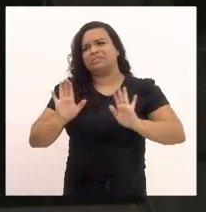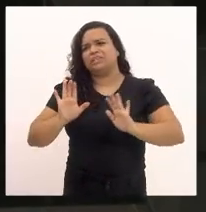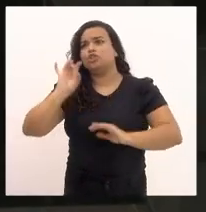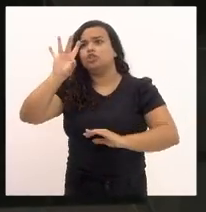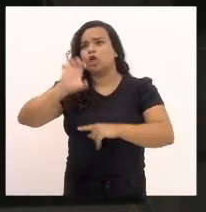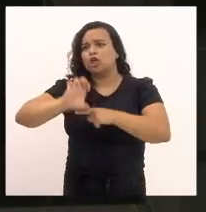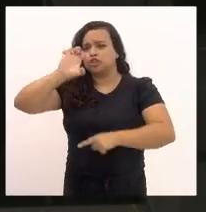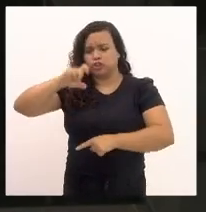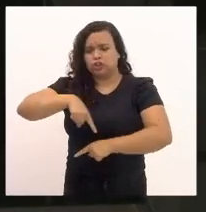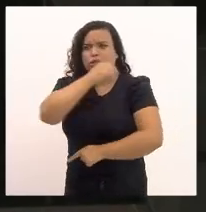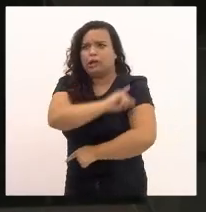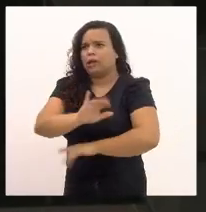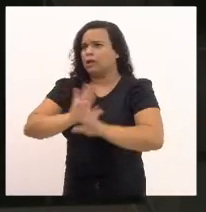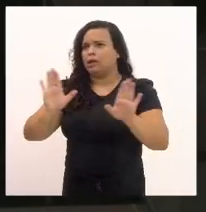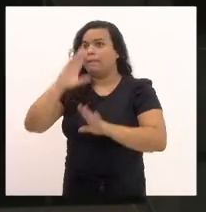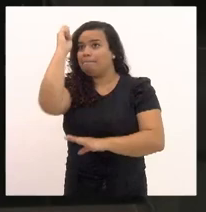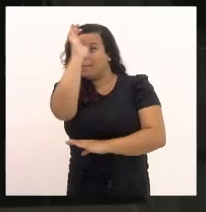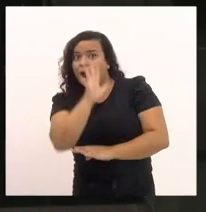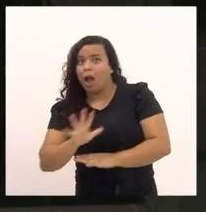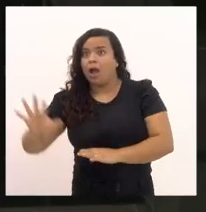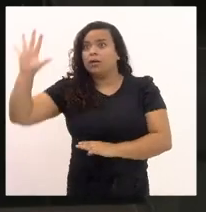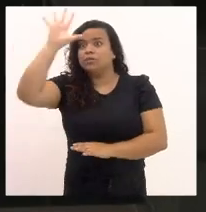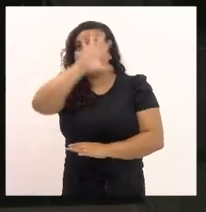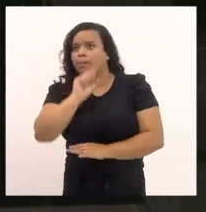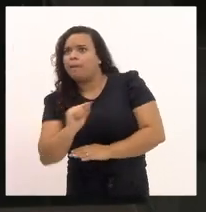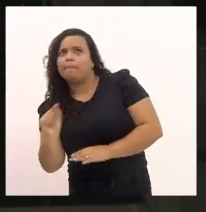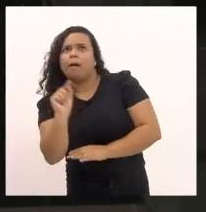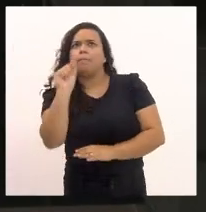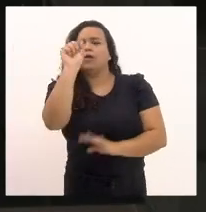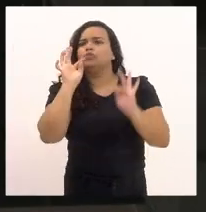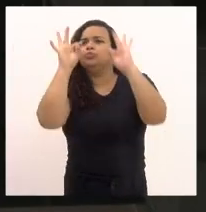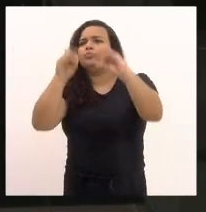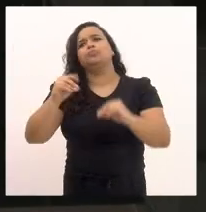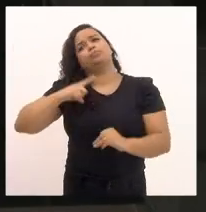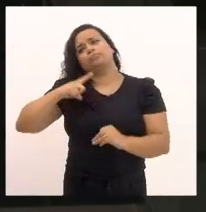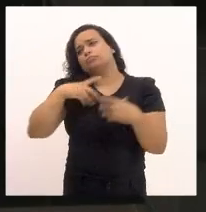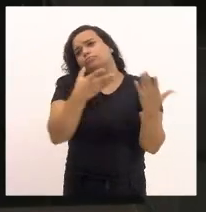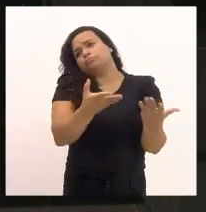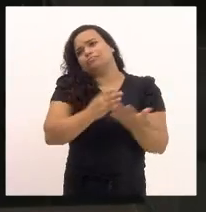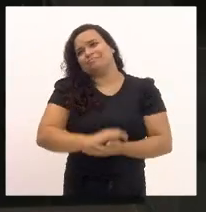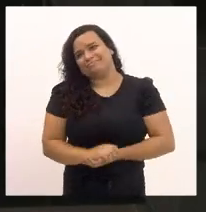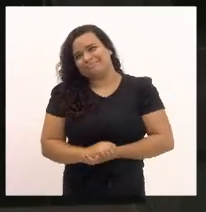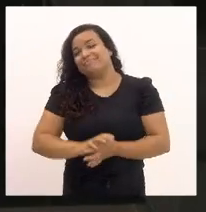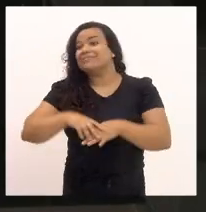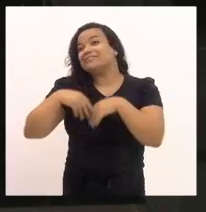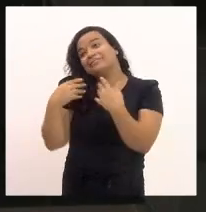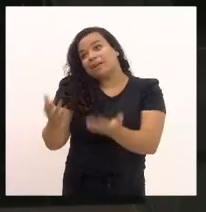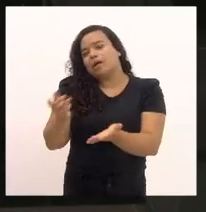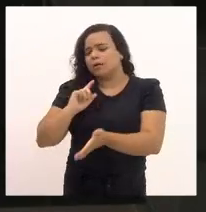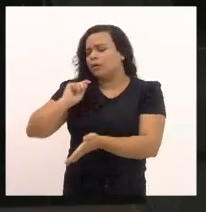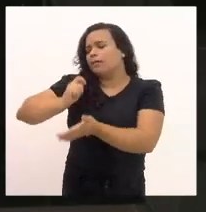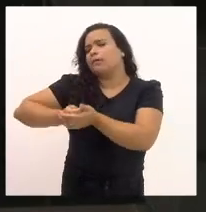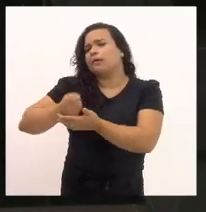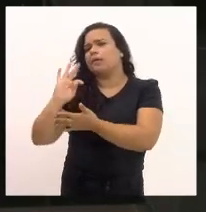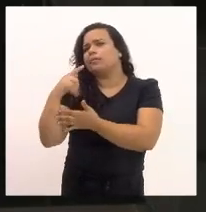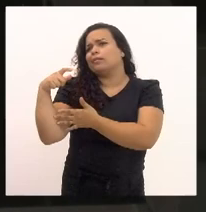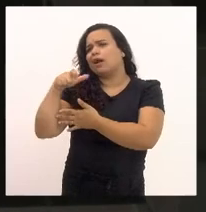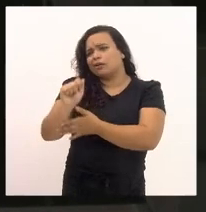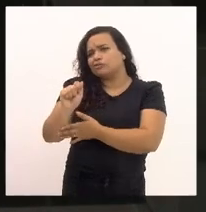Estado do Rio de Janeiro, é no Brasil inteiro. Ora, então a taxa de licenciamento